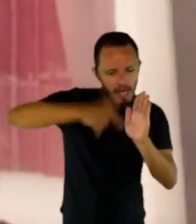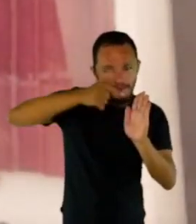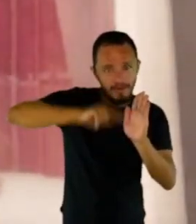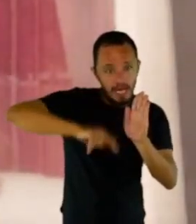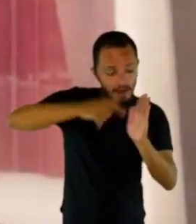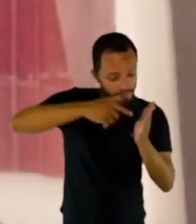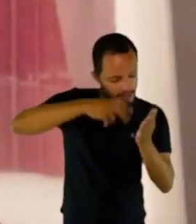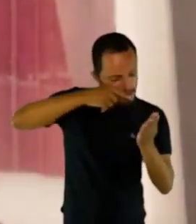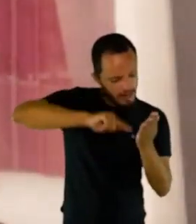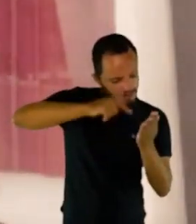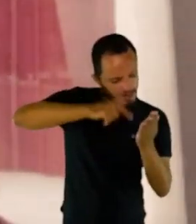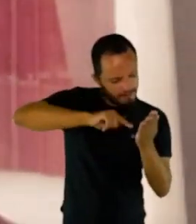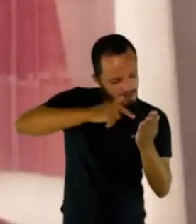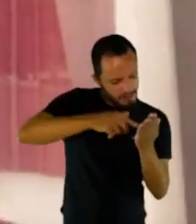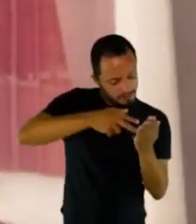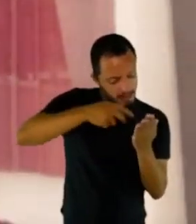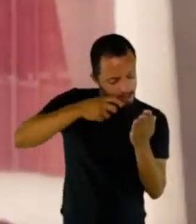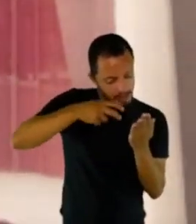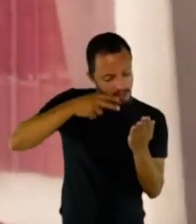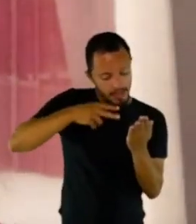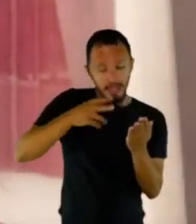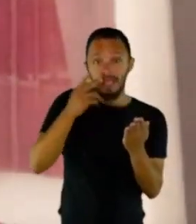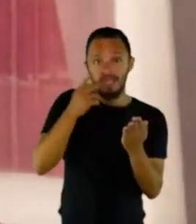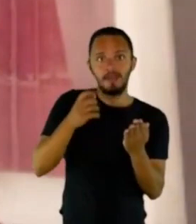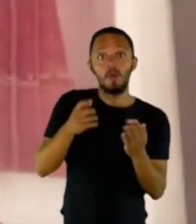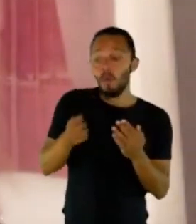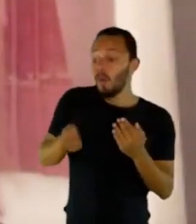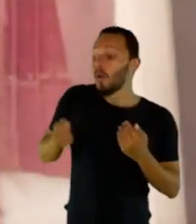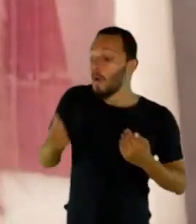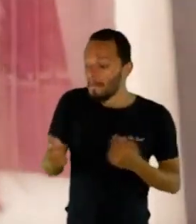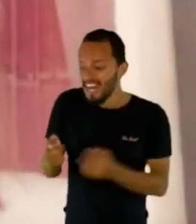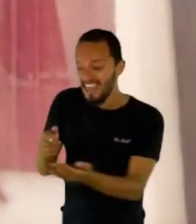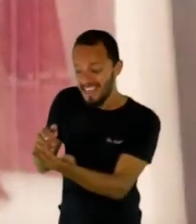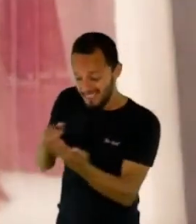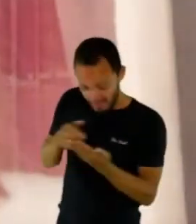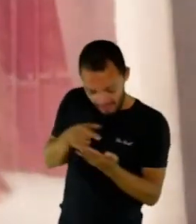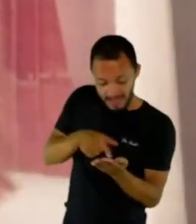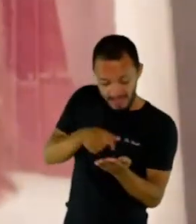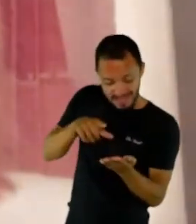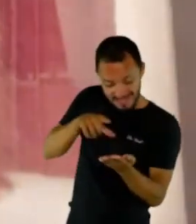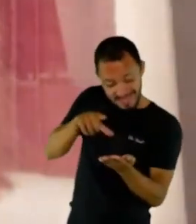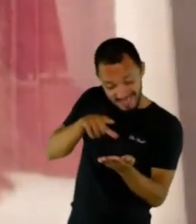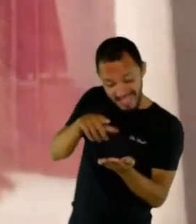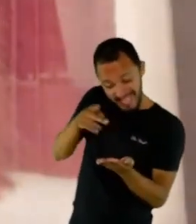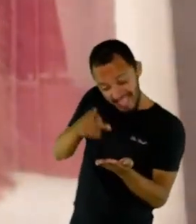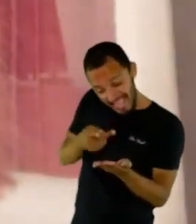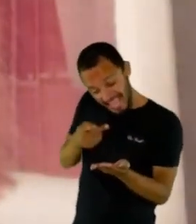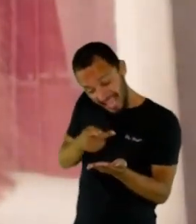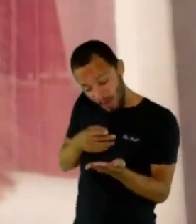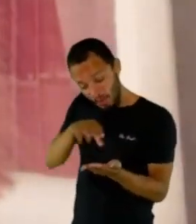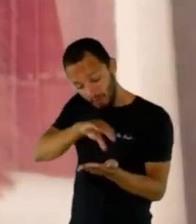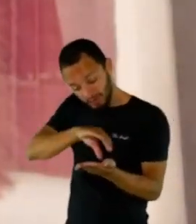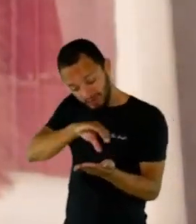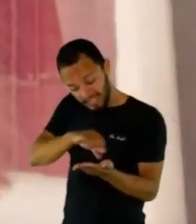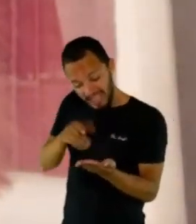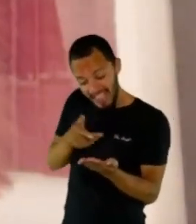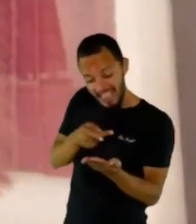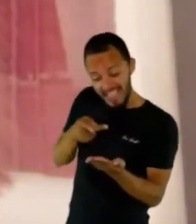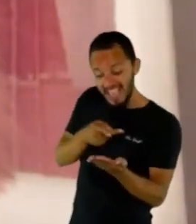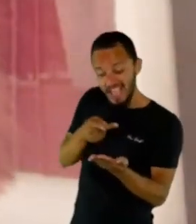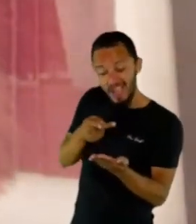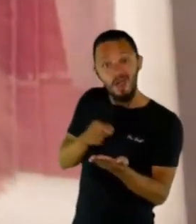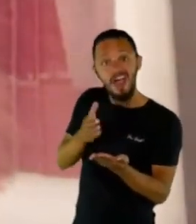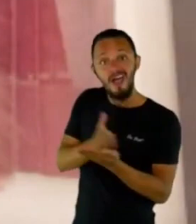livro na Bienal que ainda tem erro de grafia, tem erro de português. Então, ter